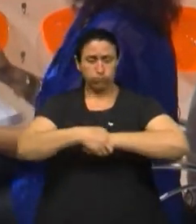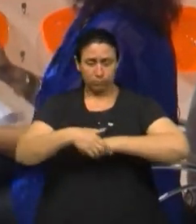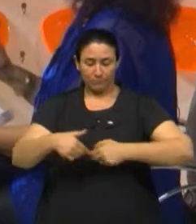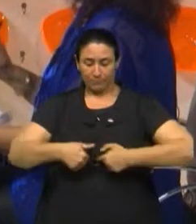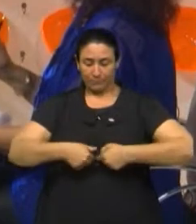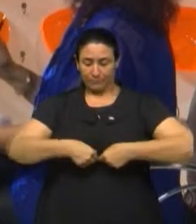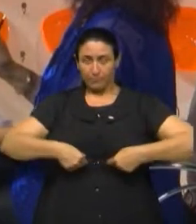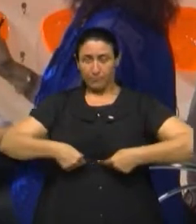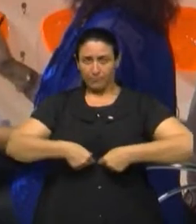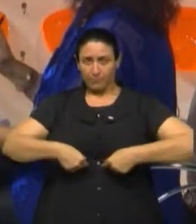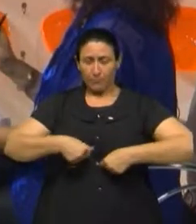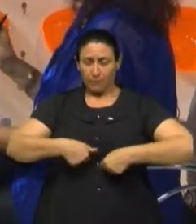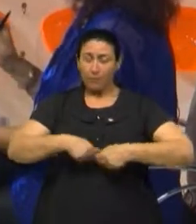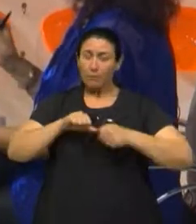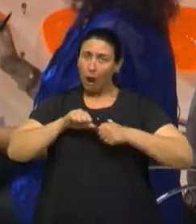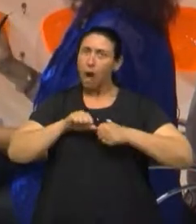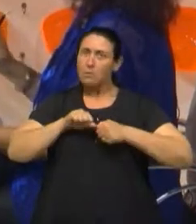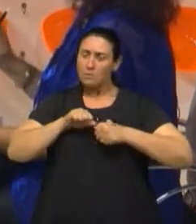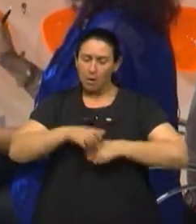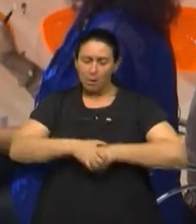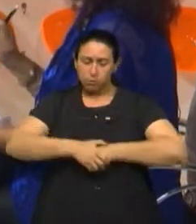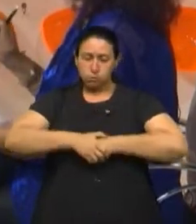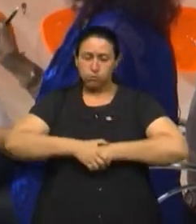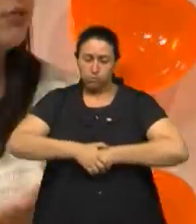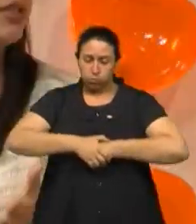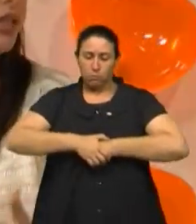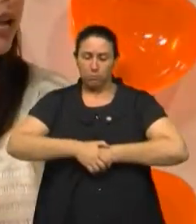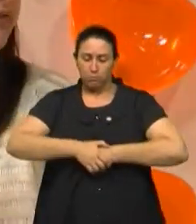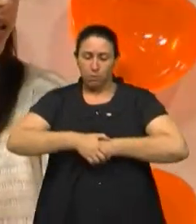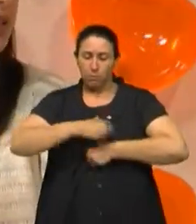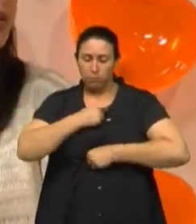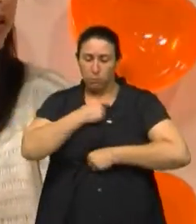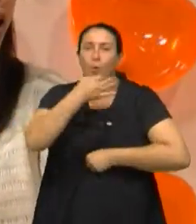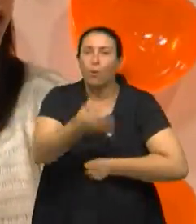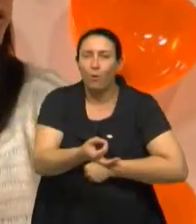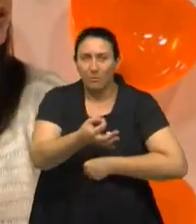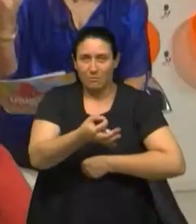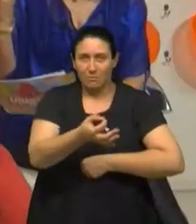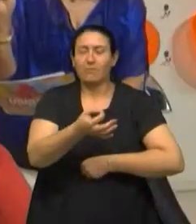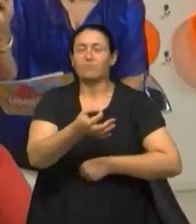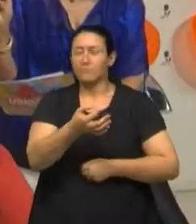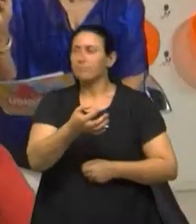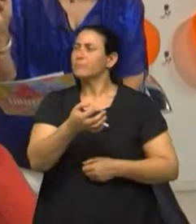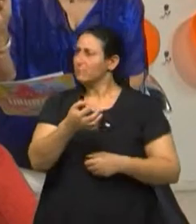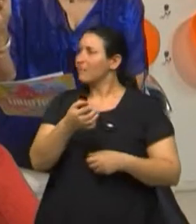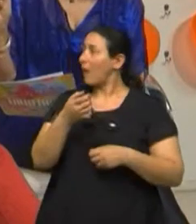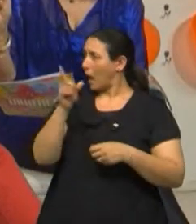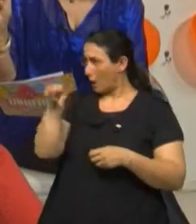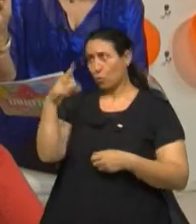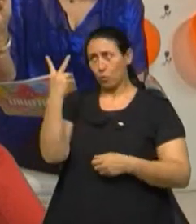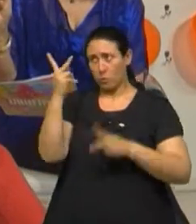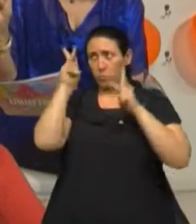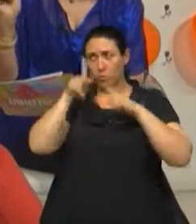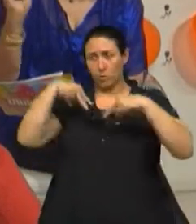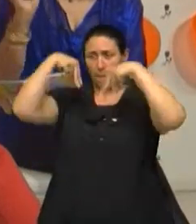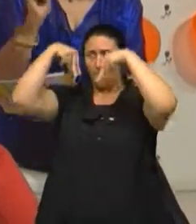diafragma, para poder a pessoa expulsar aquele corpo estranho, às vezes, que está na via respiratória. As duas pessoas de pé? Exatamente.